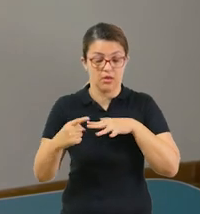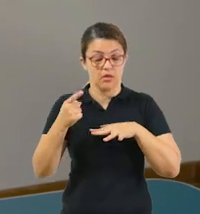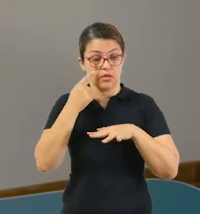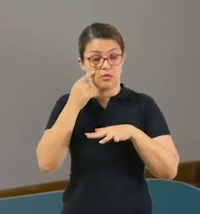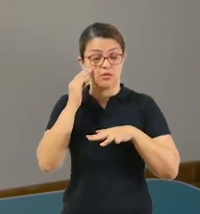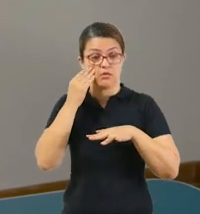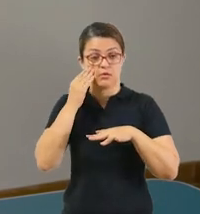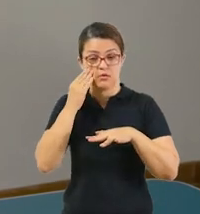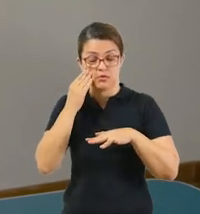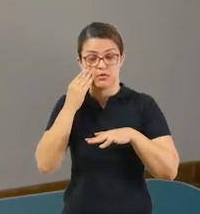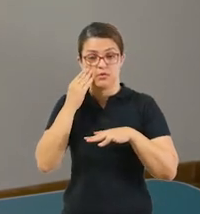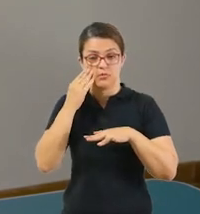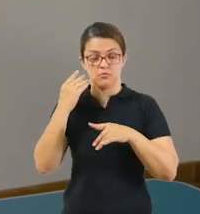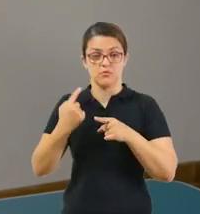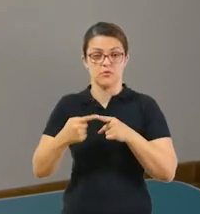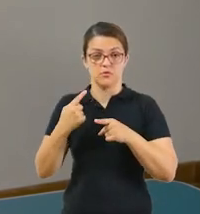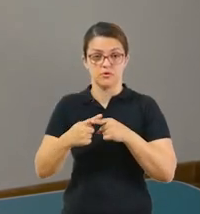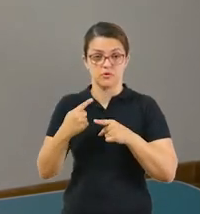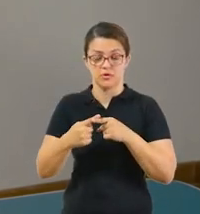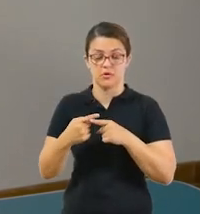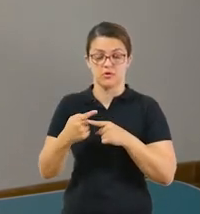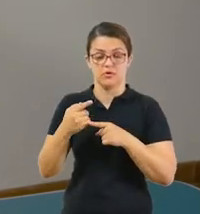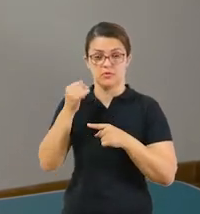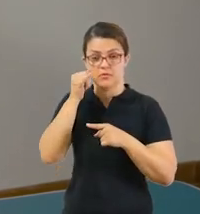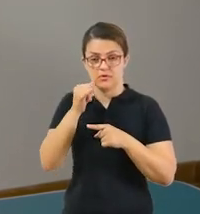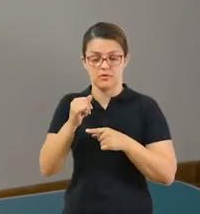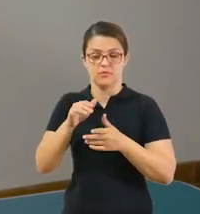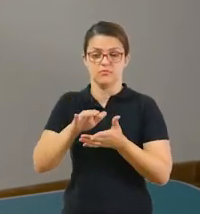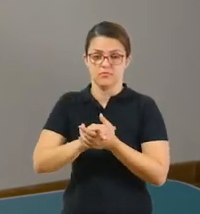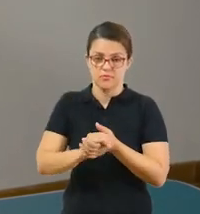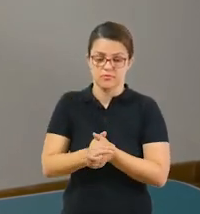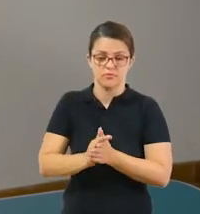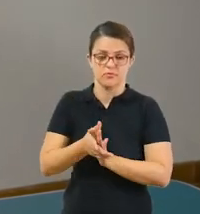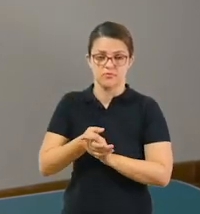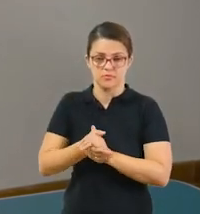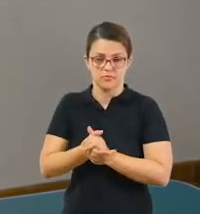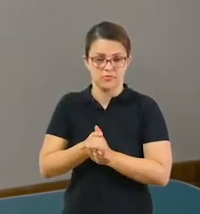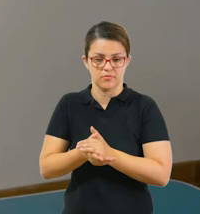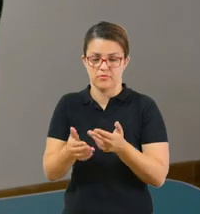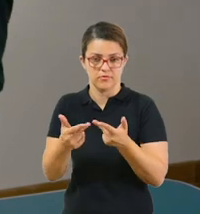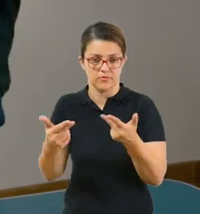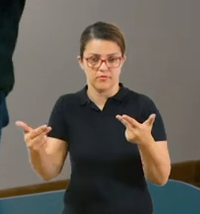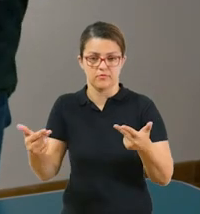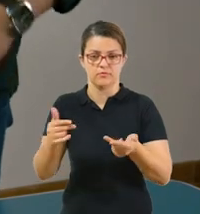entenderem um pouquinho mais do porquê dessa prevenção, com lavar as mãos e etc.